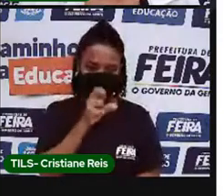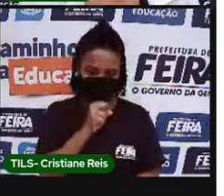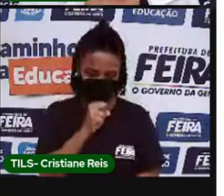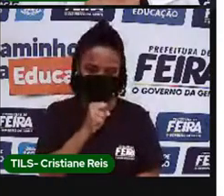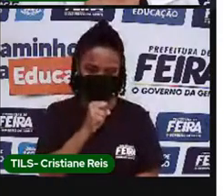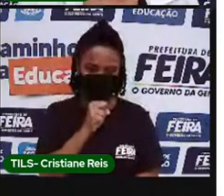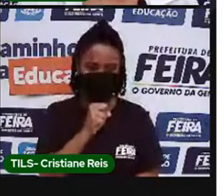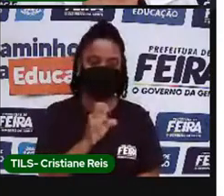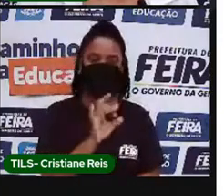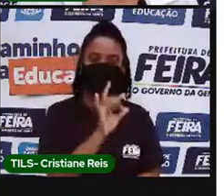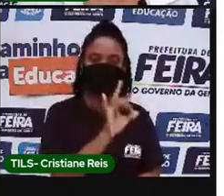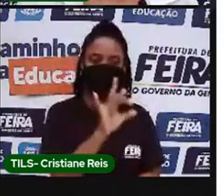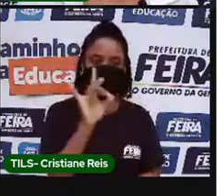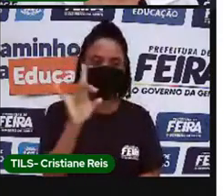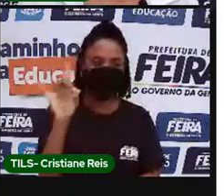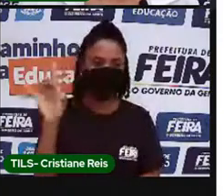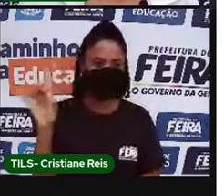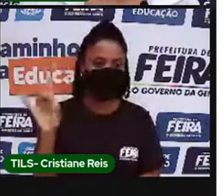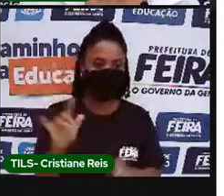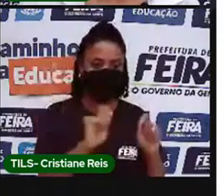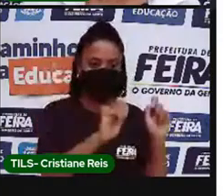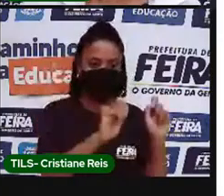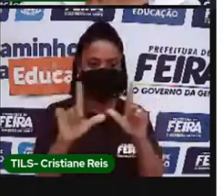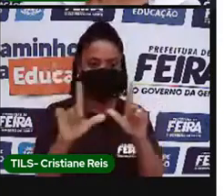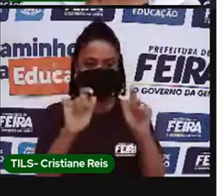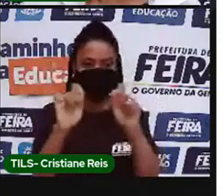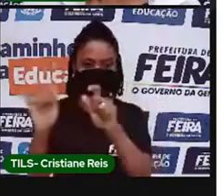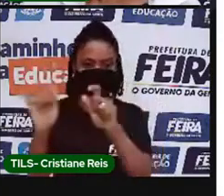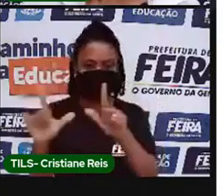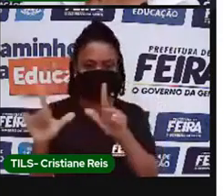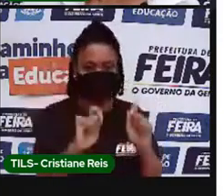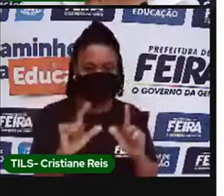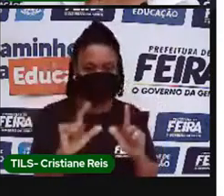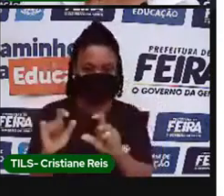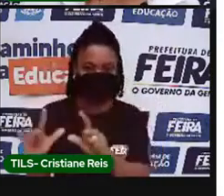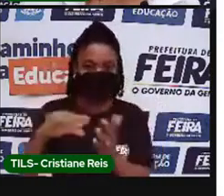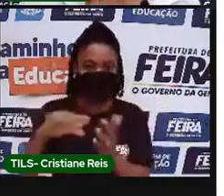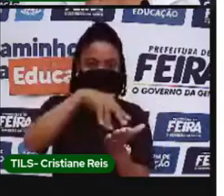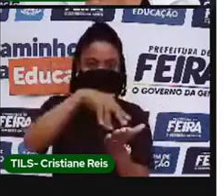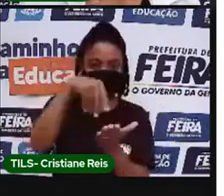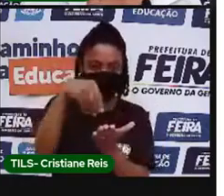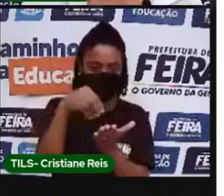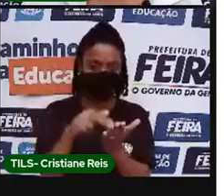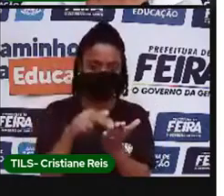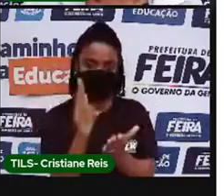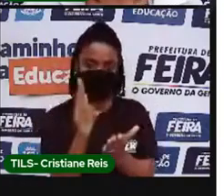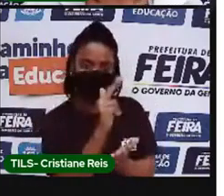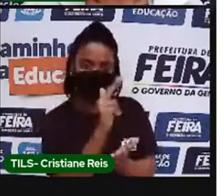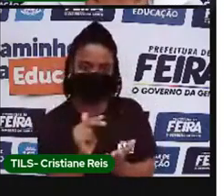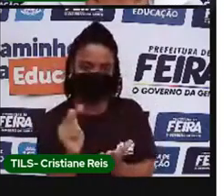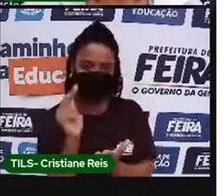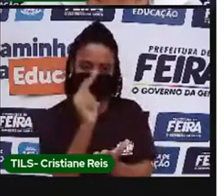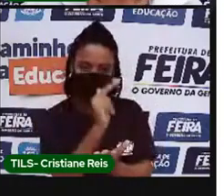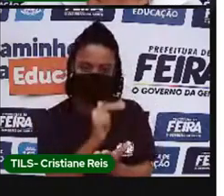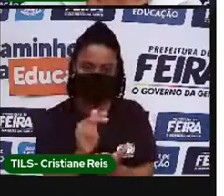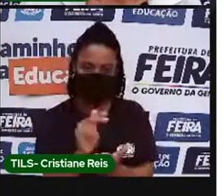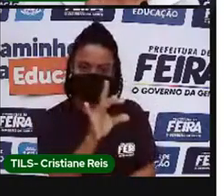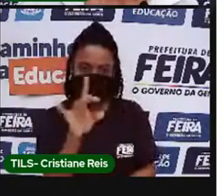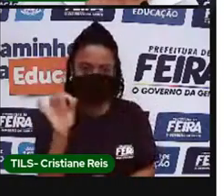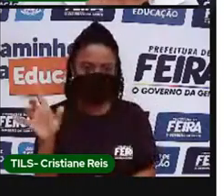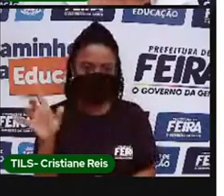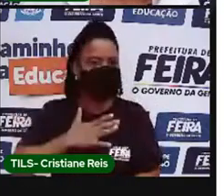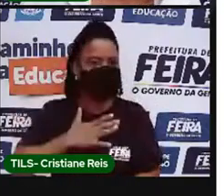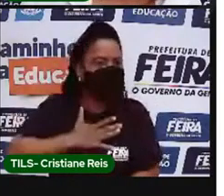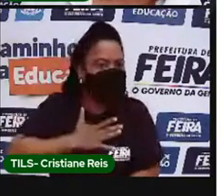clicando em cada obra, você pode contemplar uma a uma e aquela que lhe desperta o interesse,